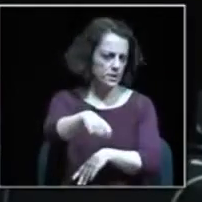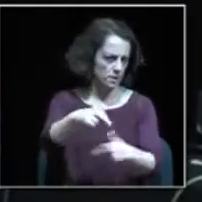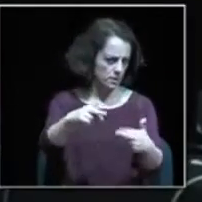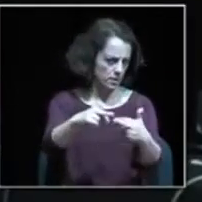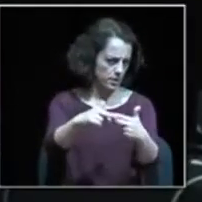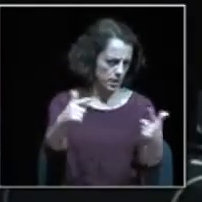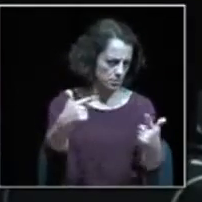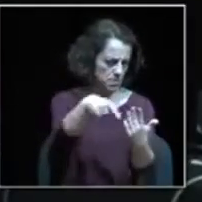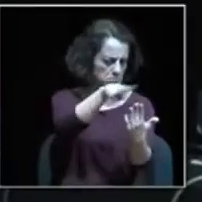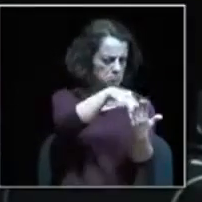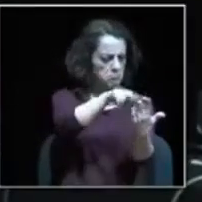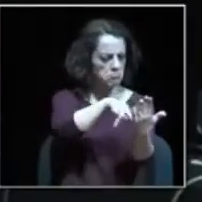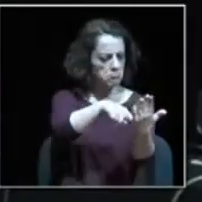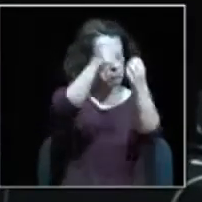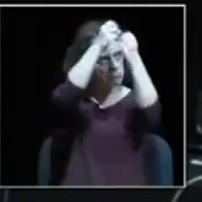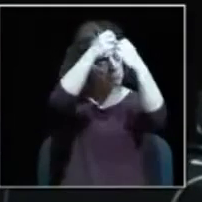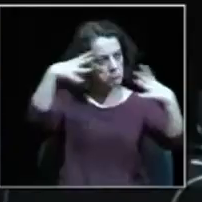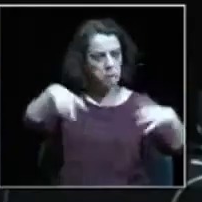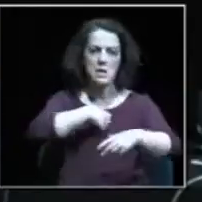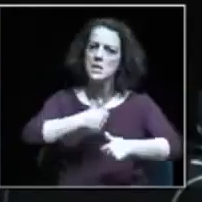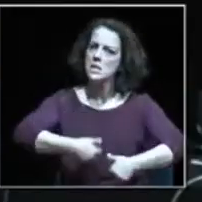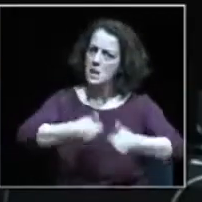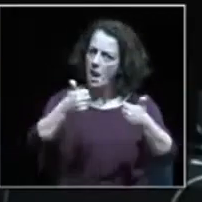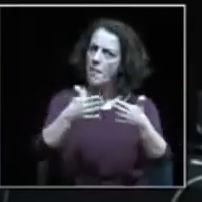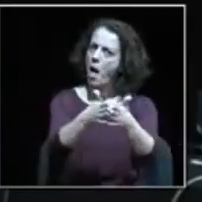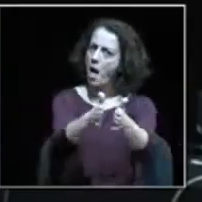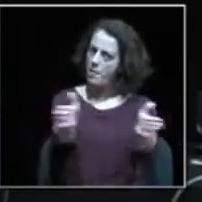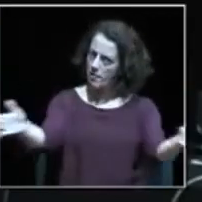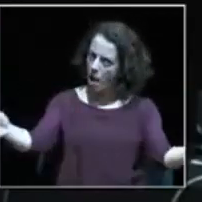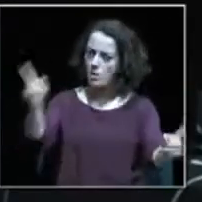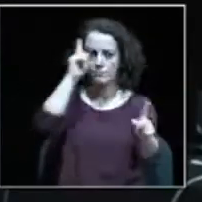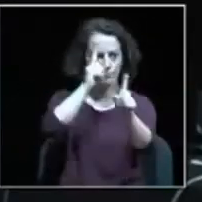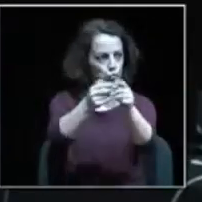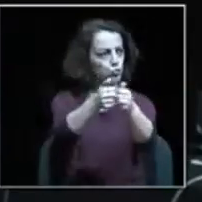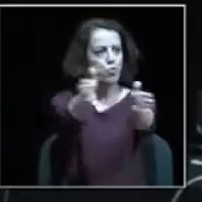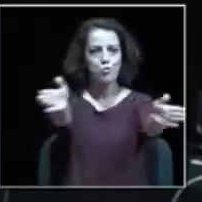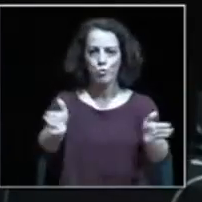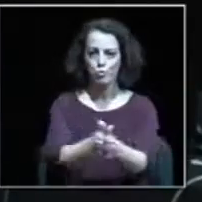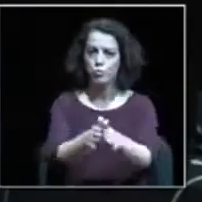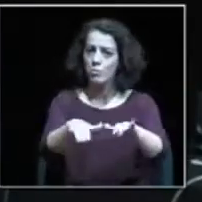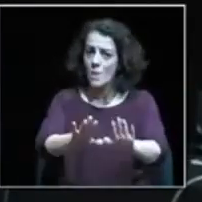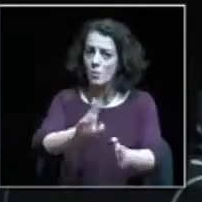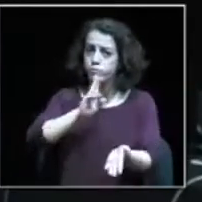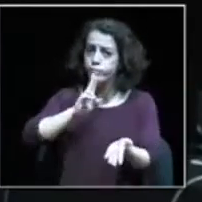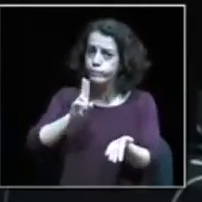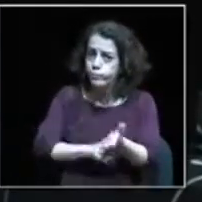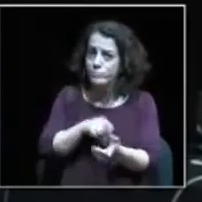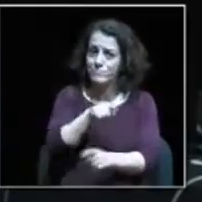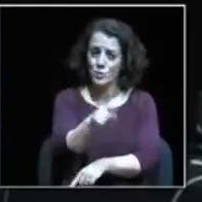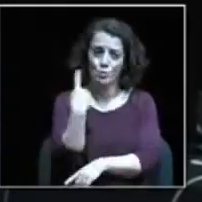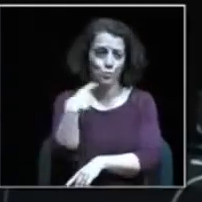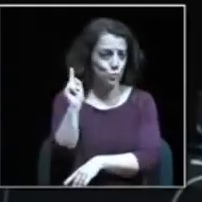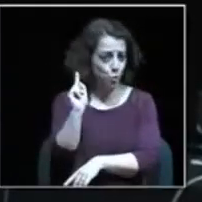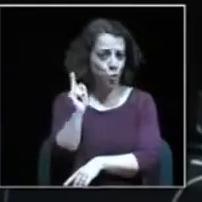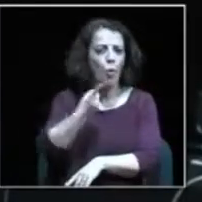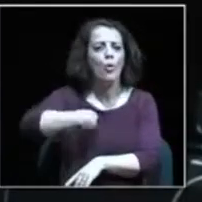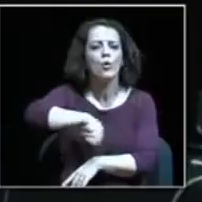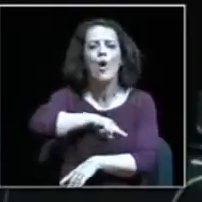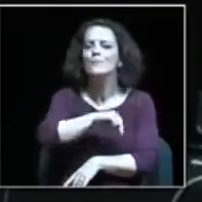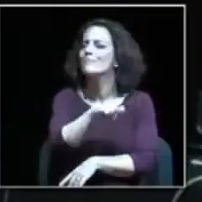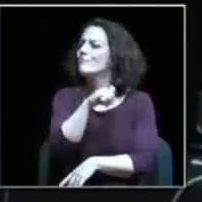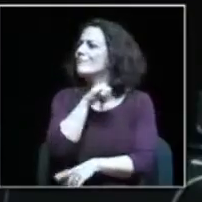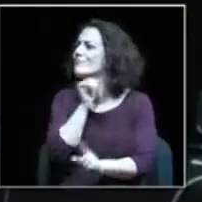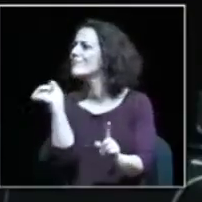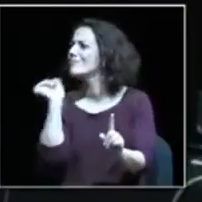é notória a intenção de mostrar uma cidade aberta e para todos. Mas isto não corresponde exatamente à verdade e não podemos ignorar o